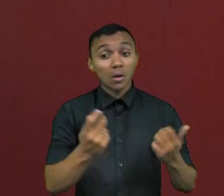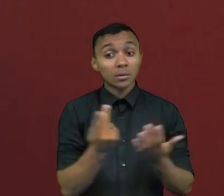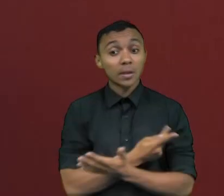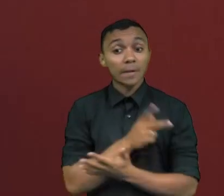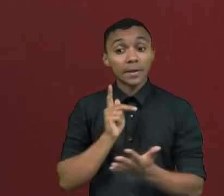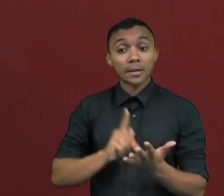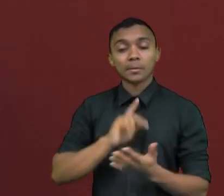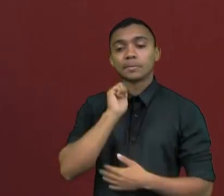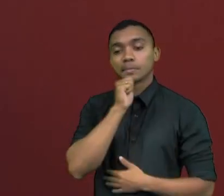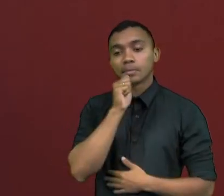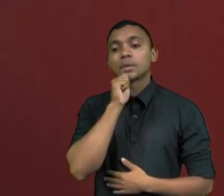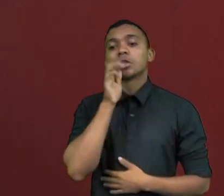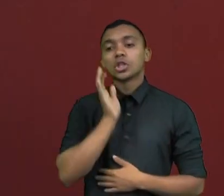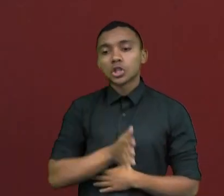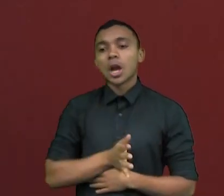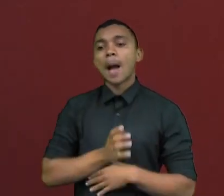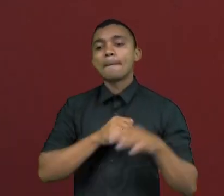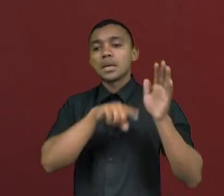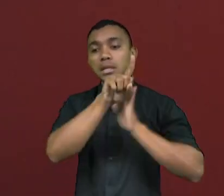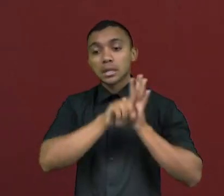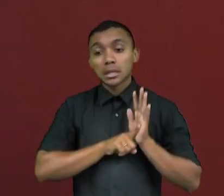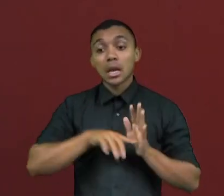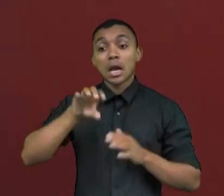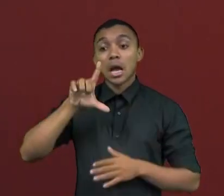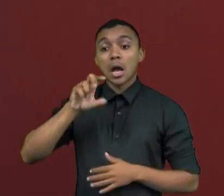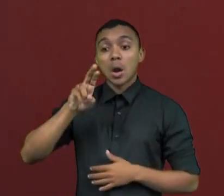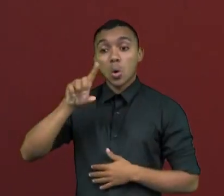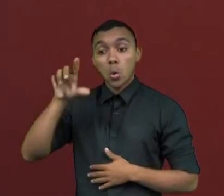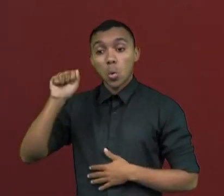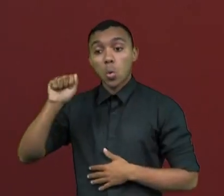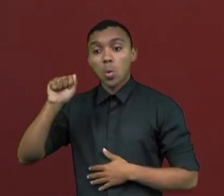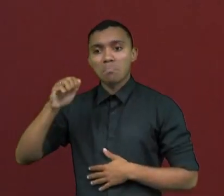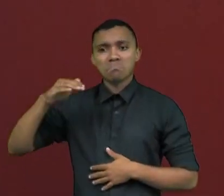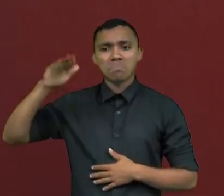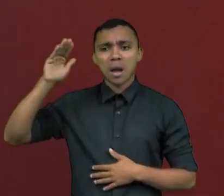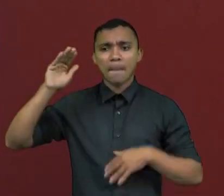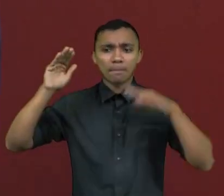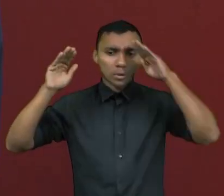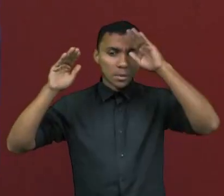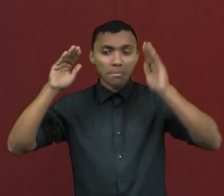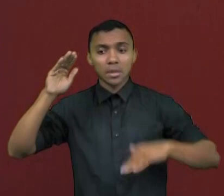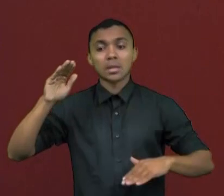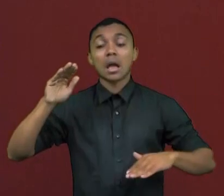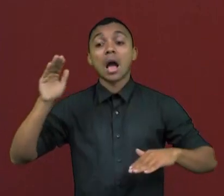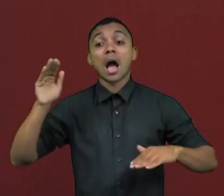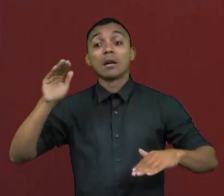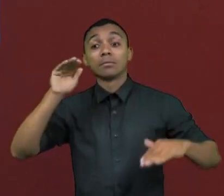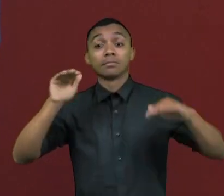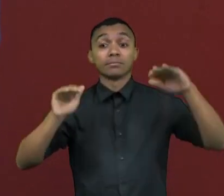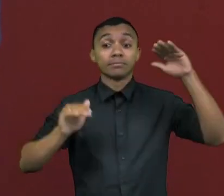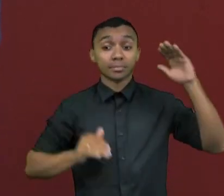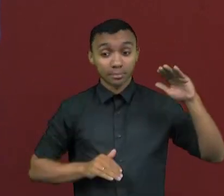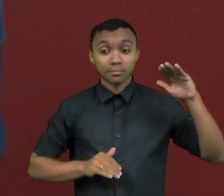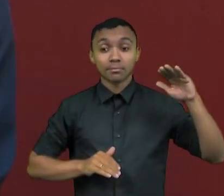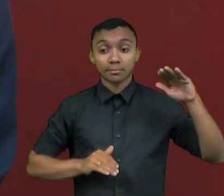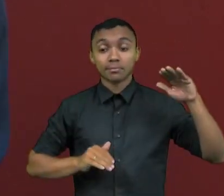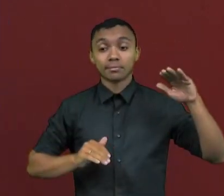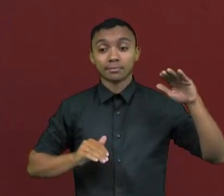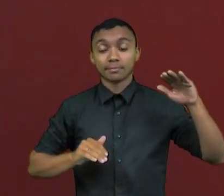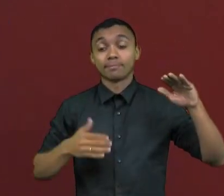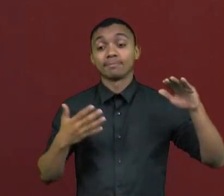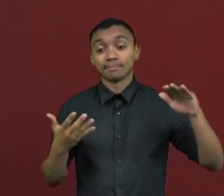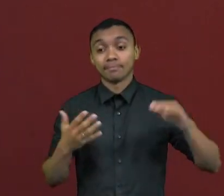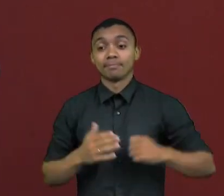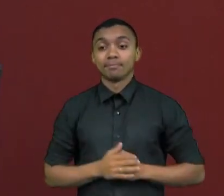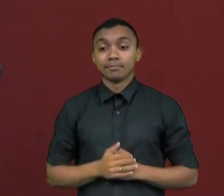Você teve algumas pesquisas onde o Lula apareceu maior e o Bolsonaro menor e ao mesmo tempo você teve pesquisas onde o Bolsonaro estava à frente do Lula. Então